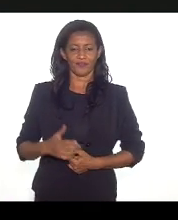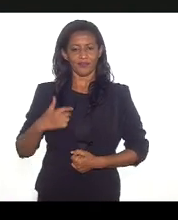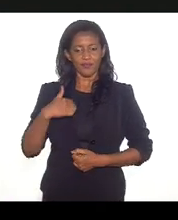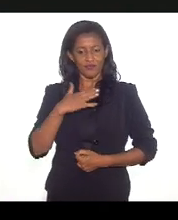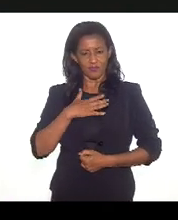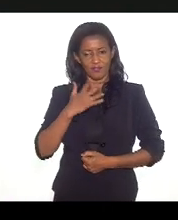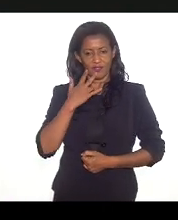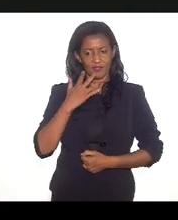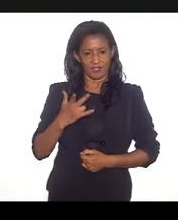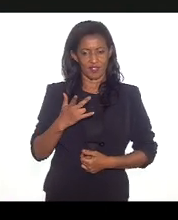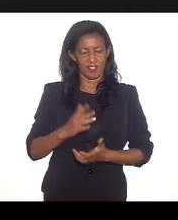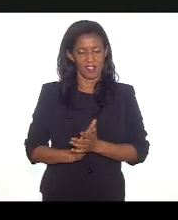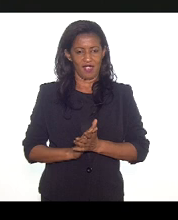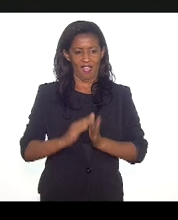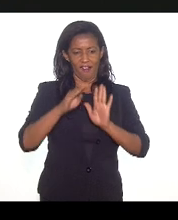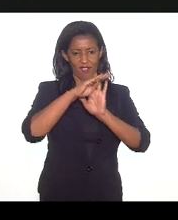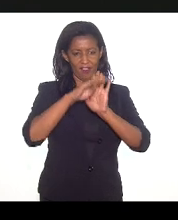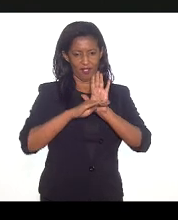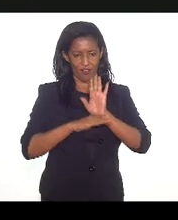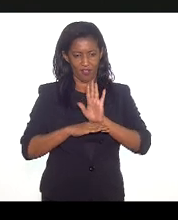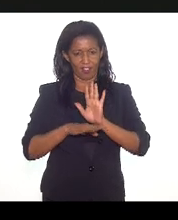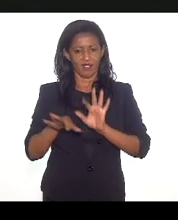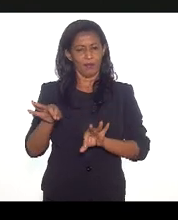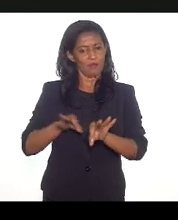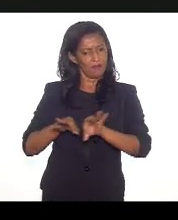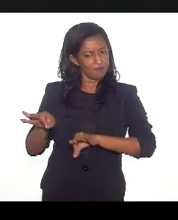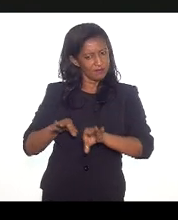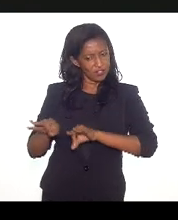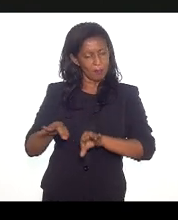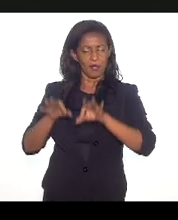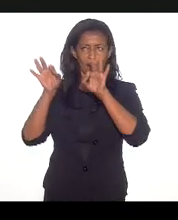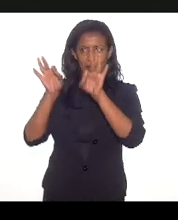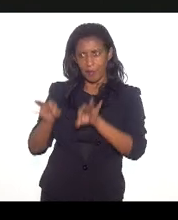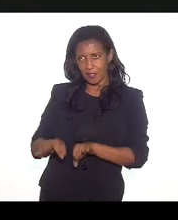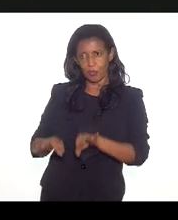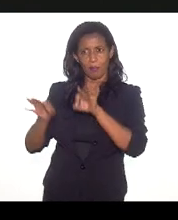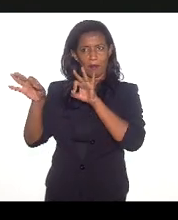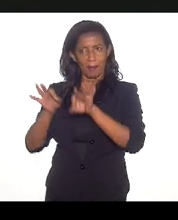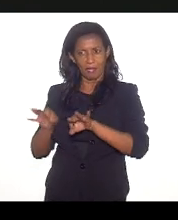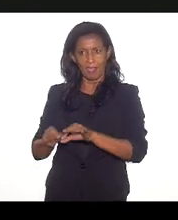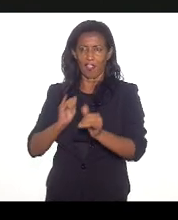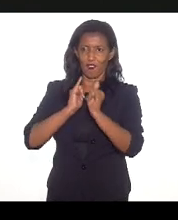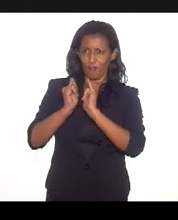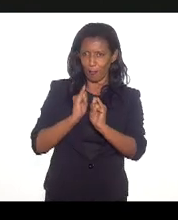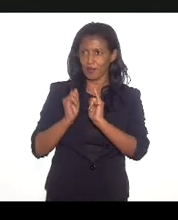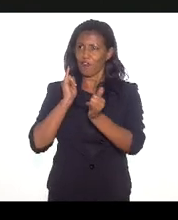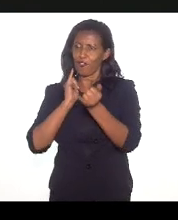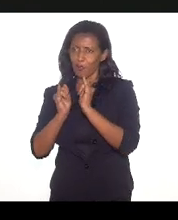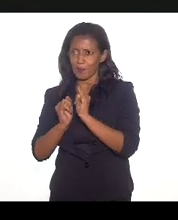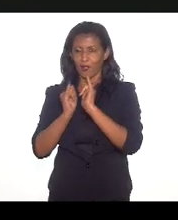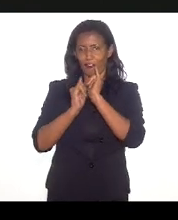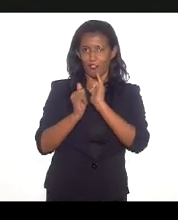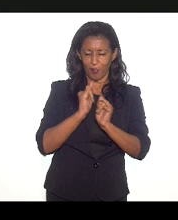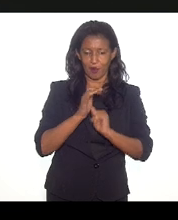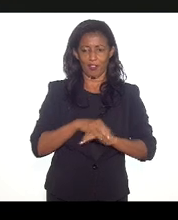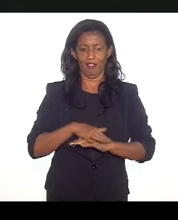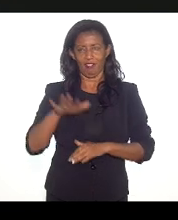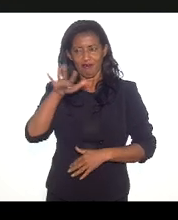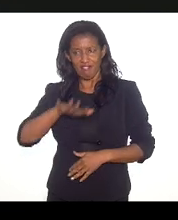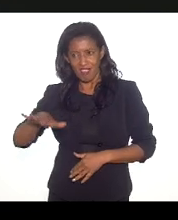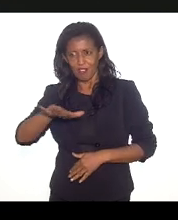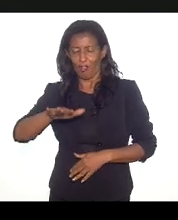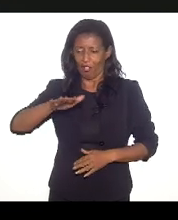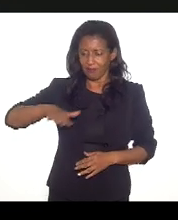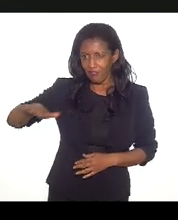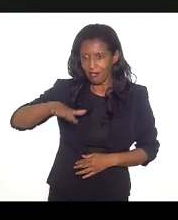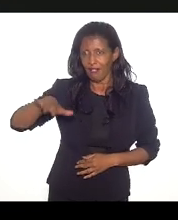que a palavra de ordem é planejamento, planejamento, planejamento. Informação, informação, informação. território, território,